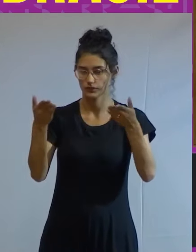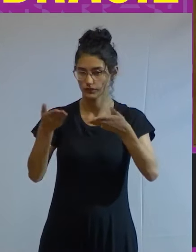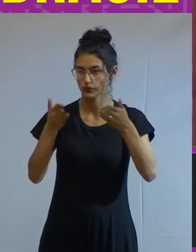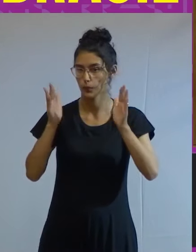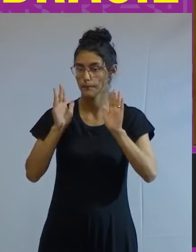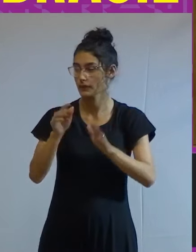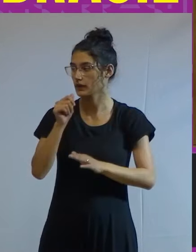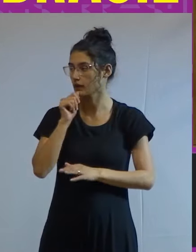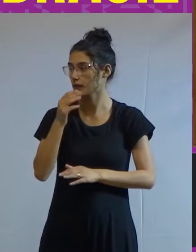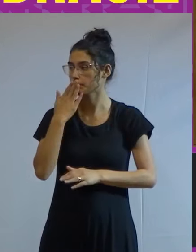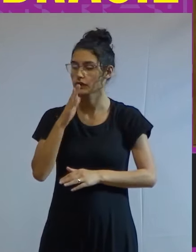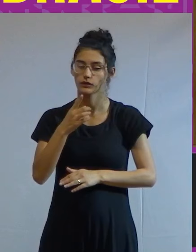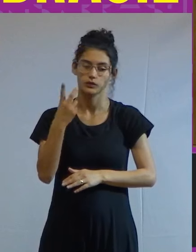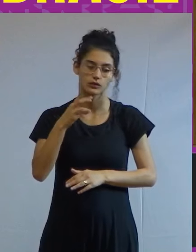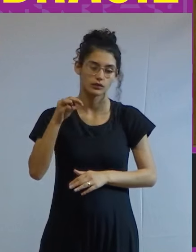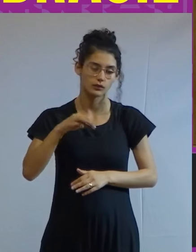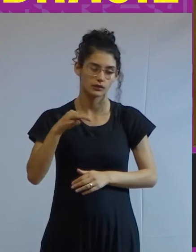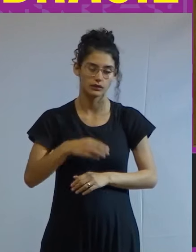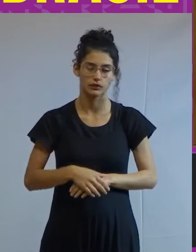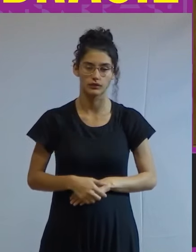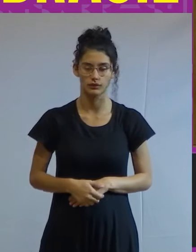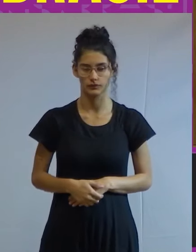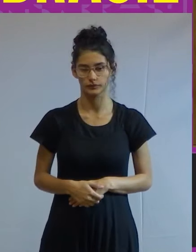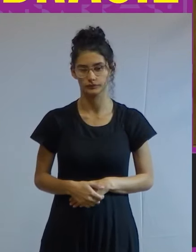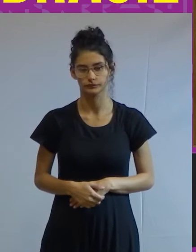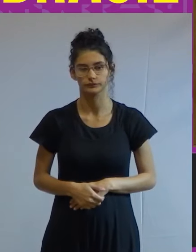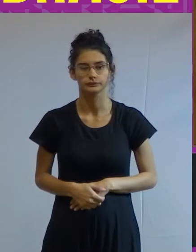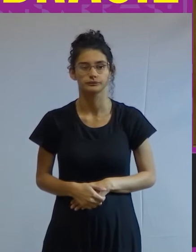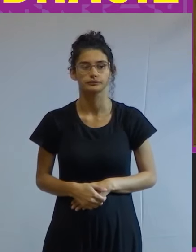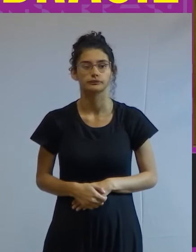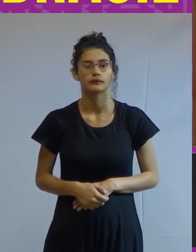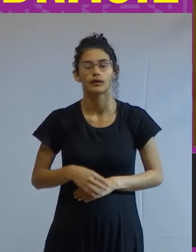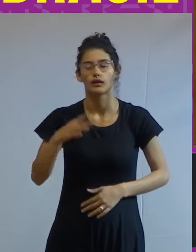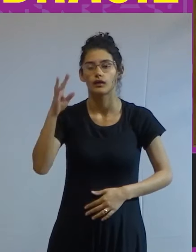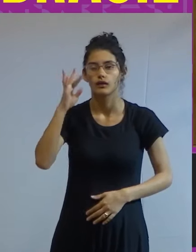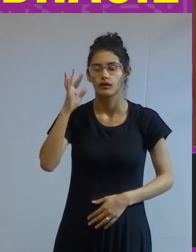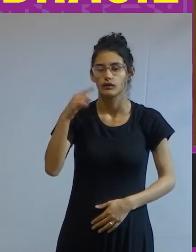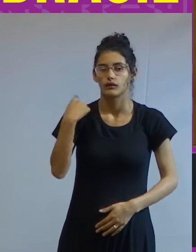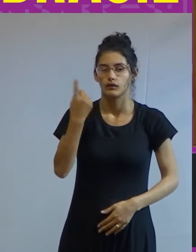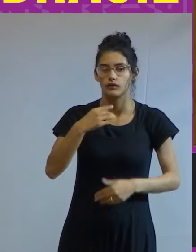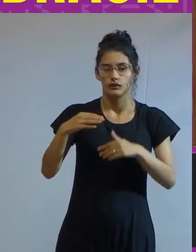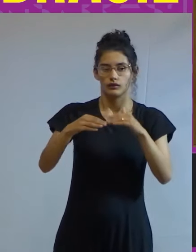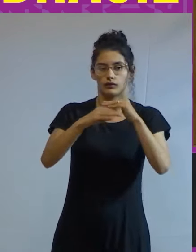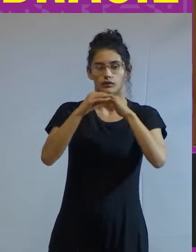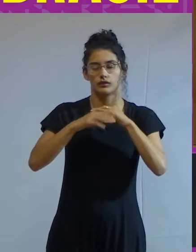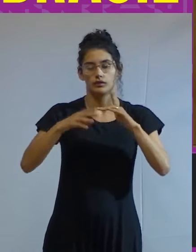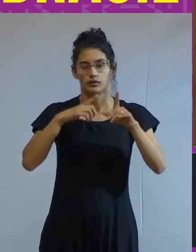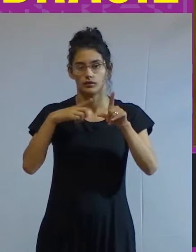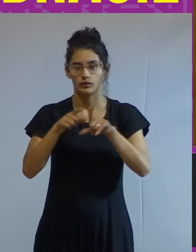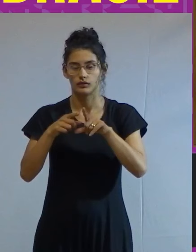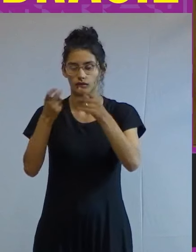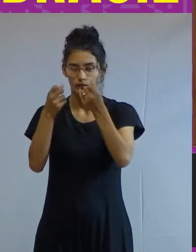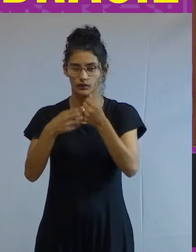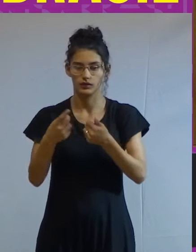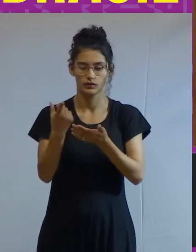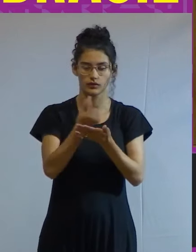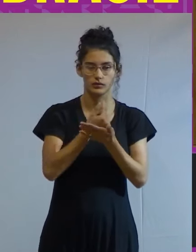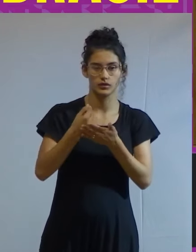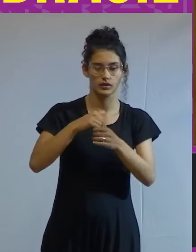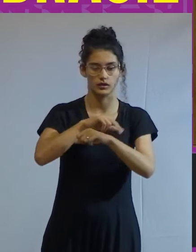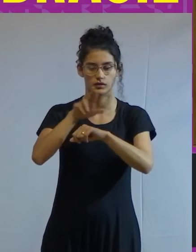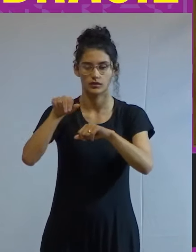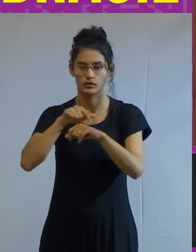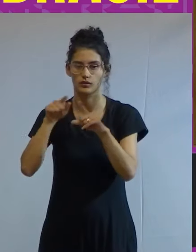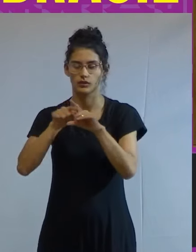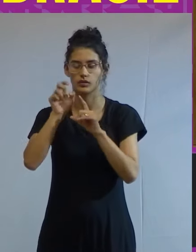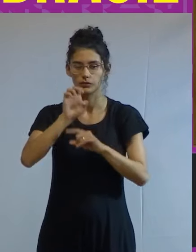mas peço só mais dois minutos para refletir sobre a nossa inveterada desigualdade falei de capital de nação